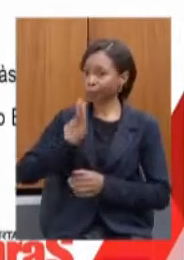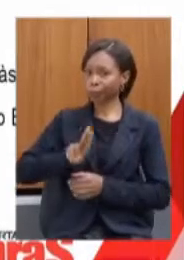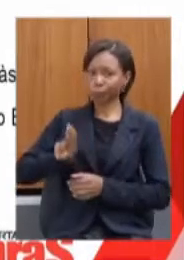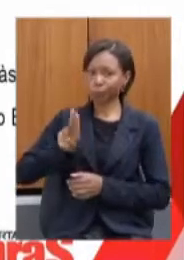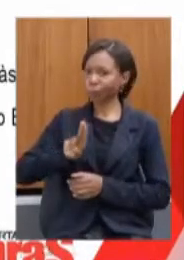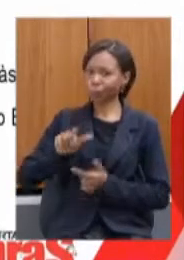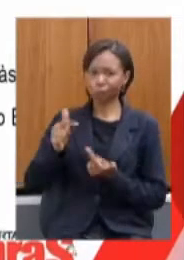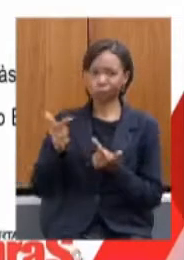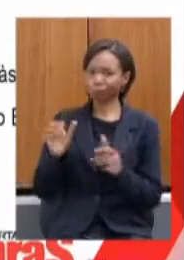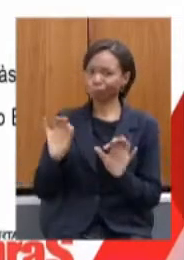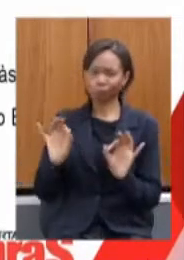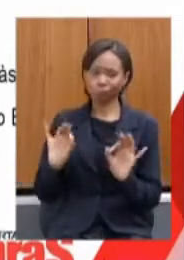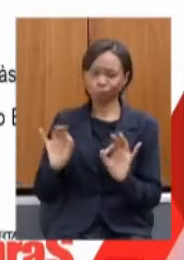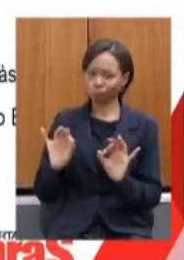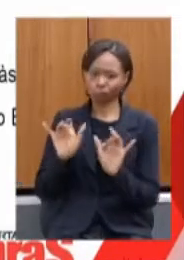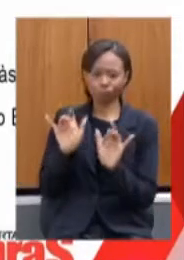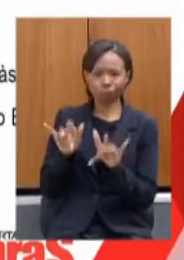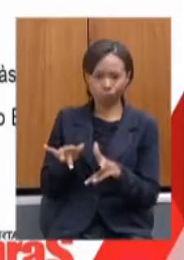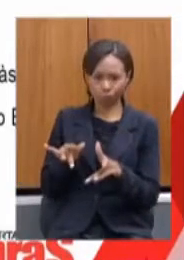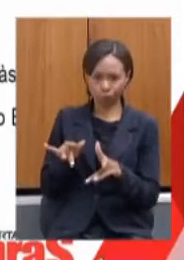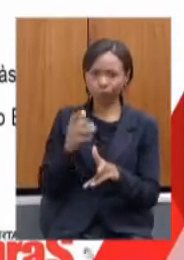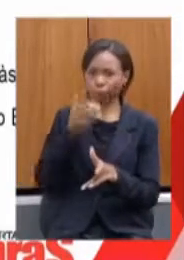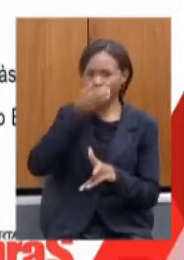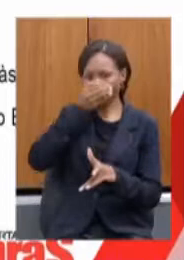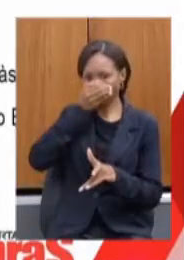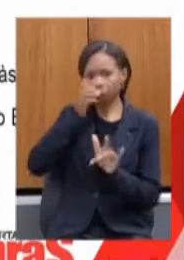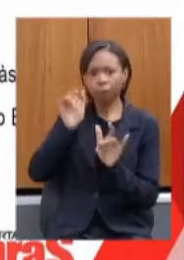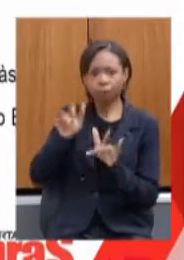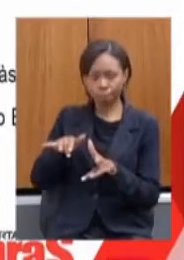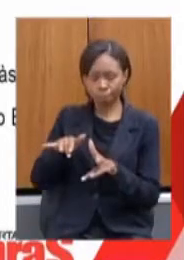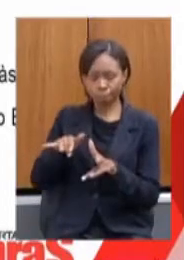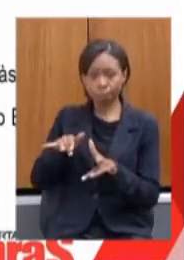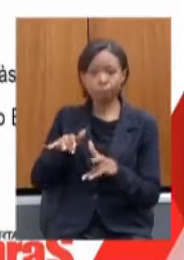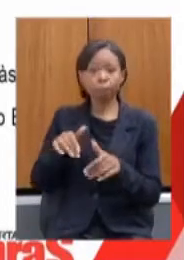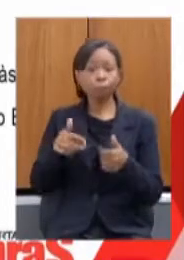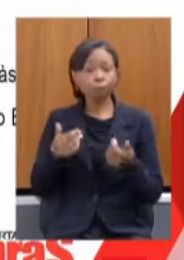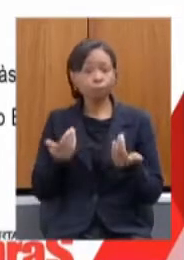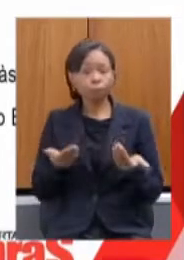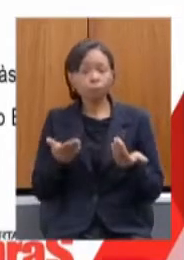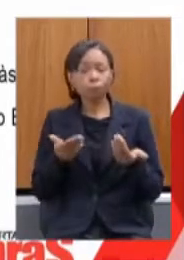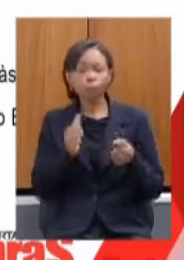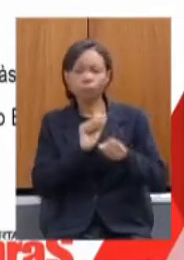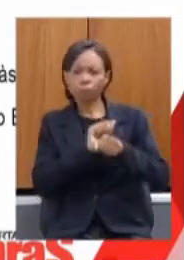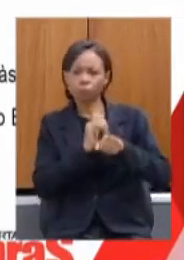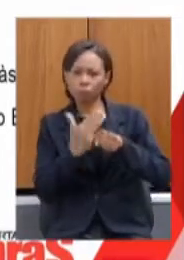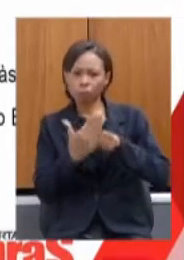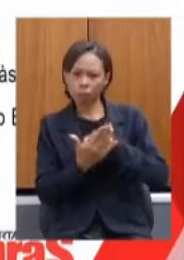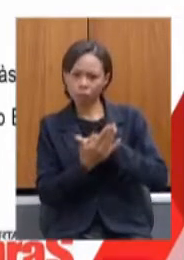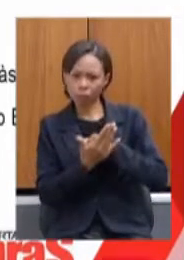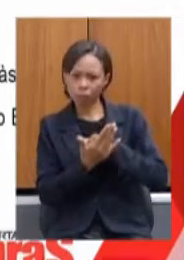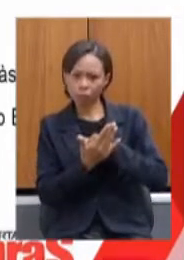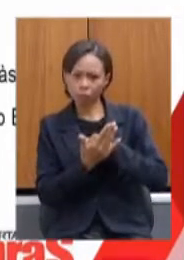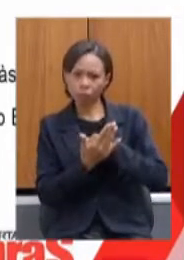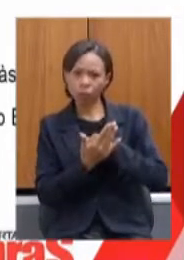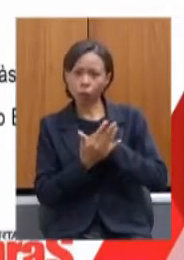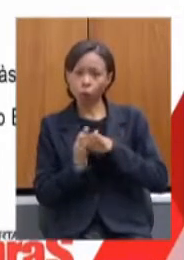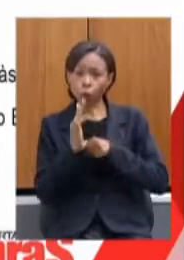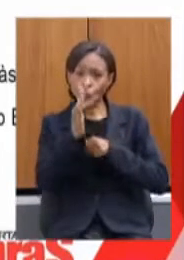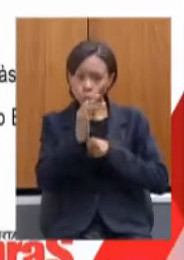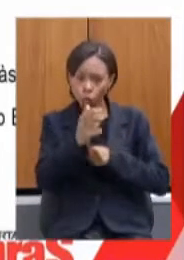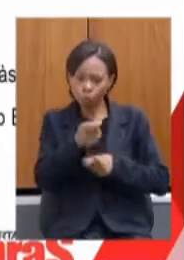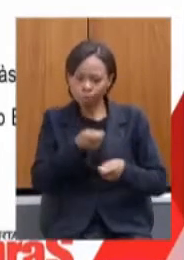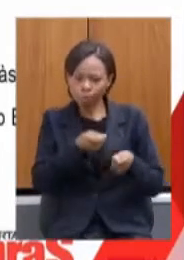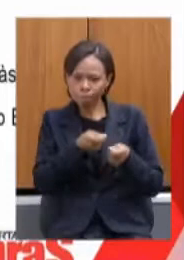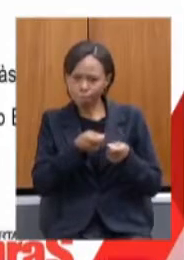Tão logo a pandemia esteja sob controle, esses